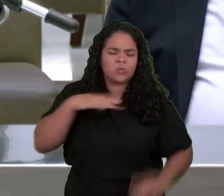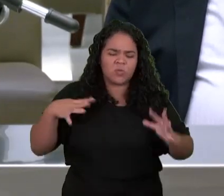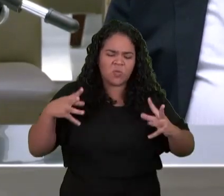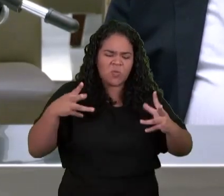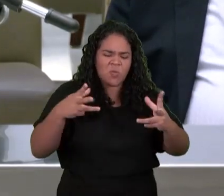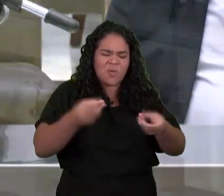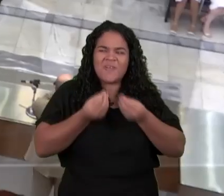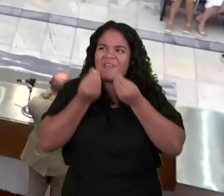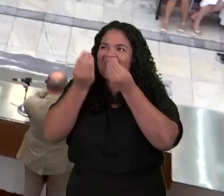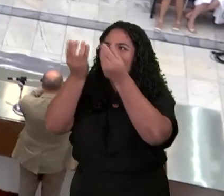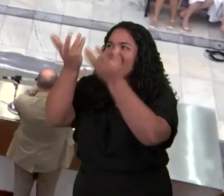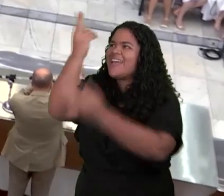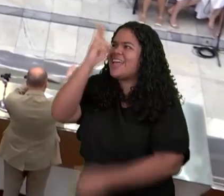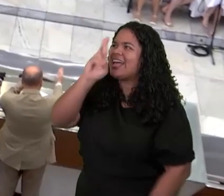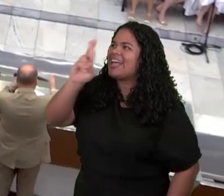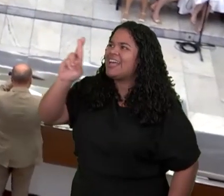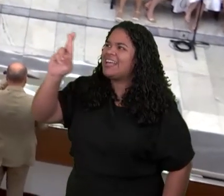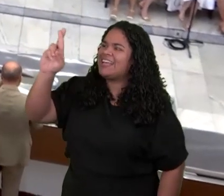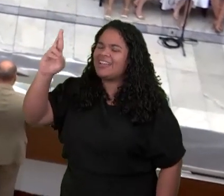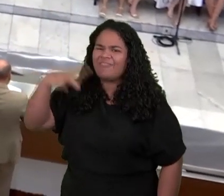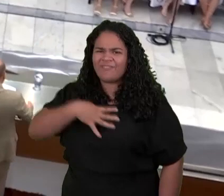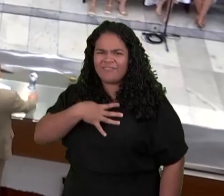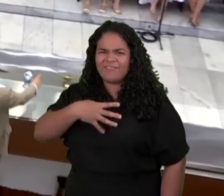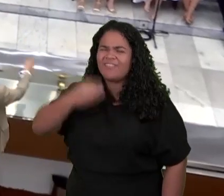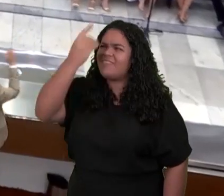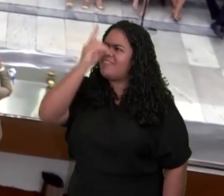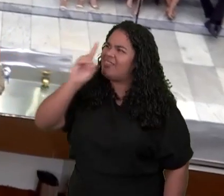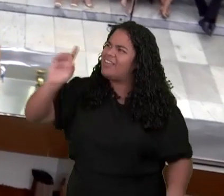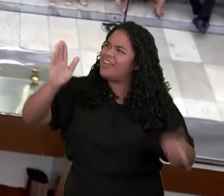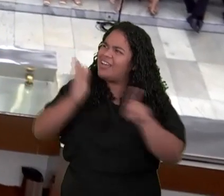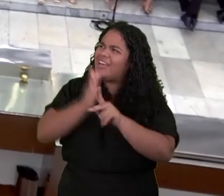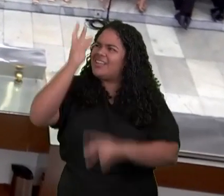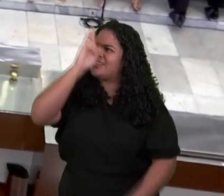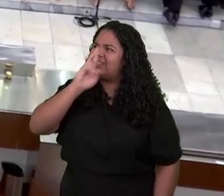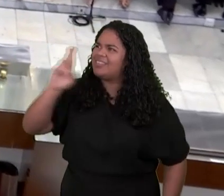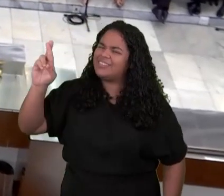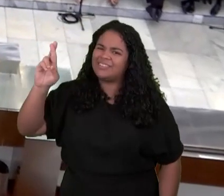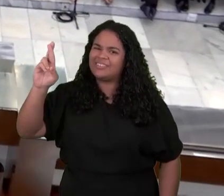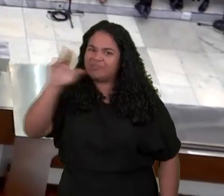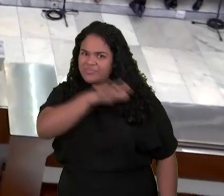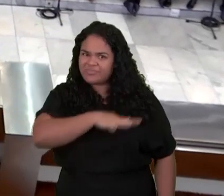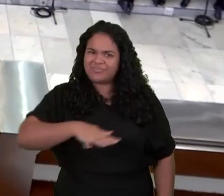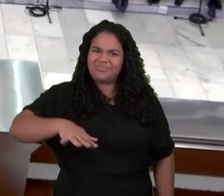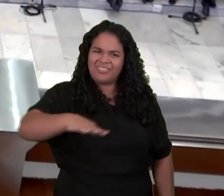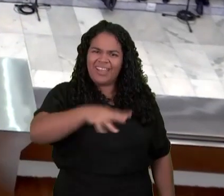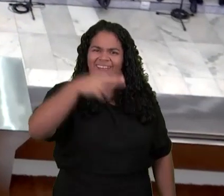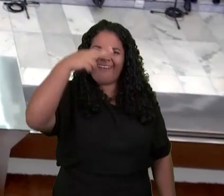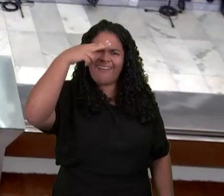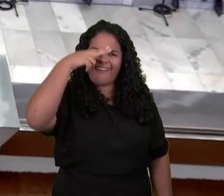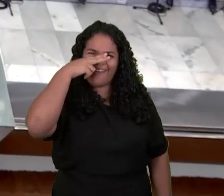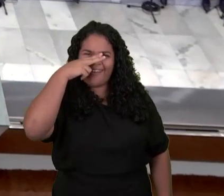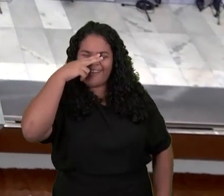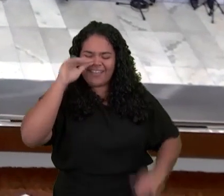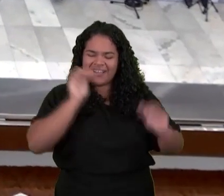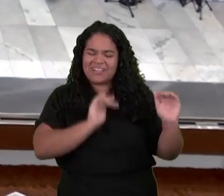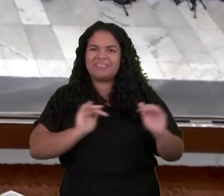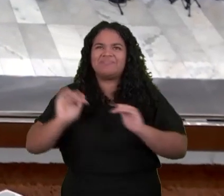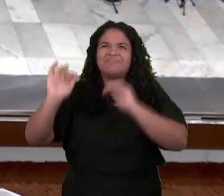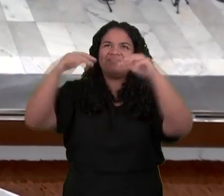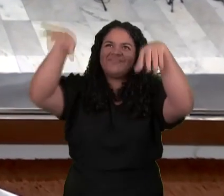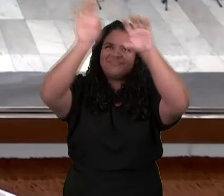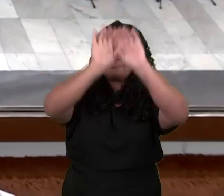Reis E sacerdotes E eles Reinarão Sobre A terra